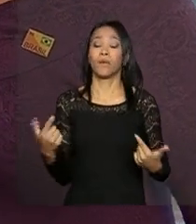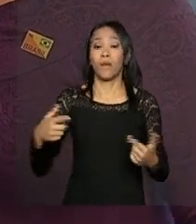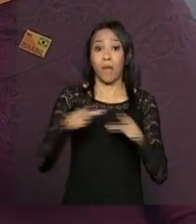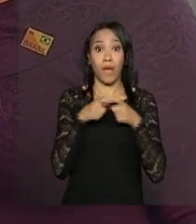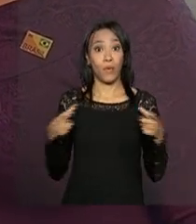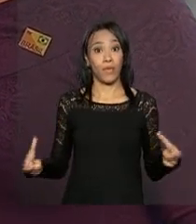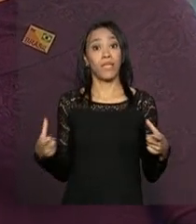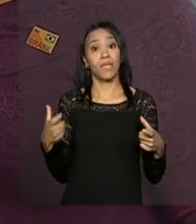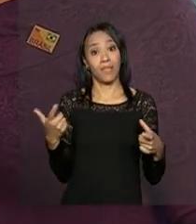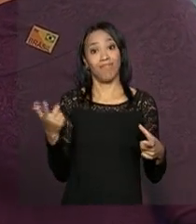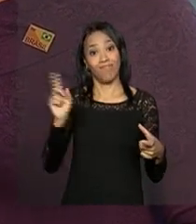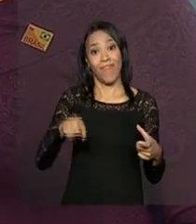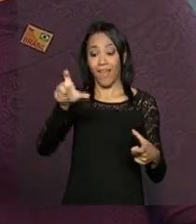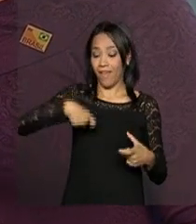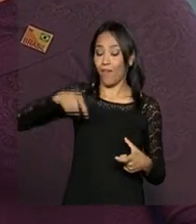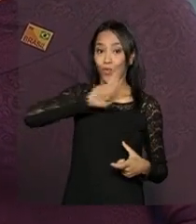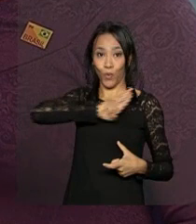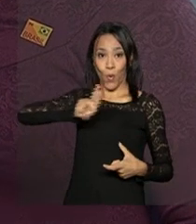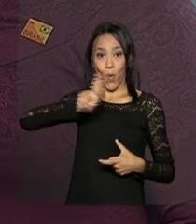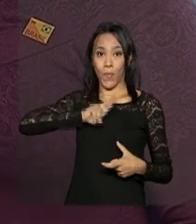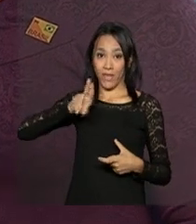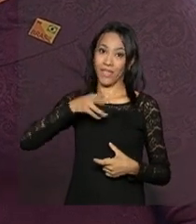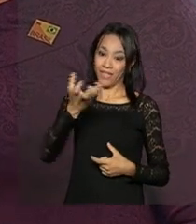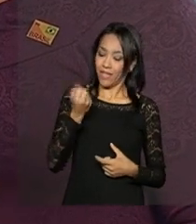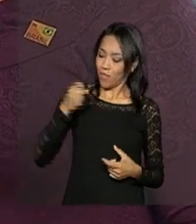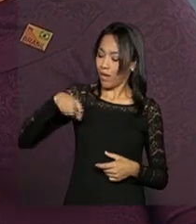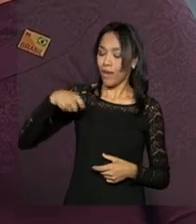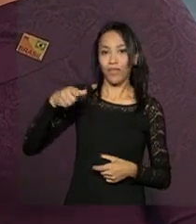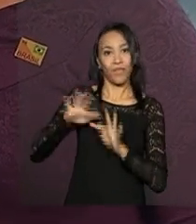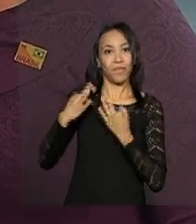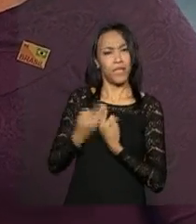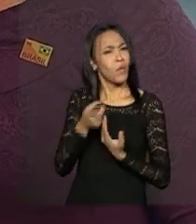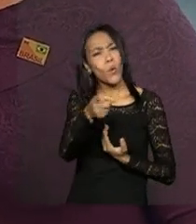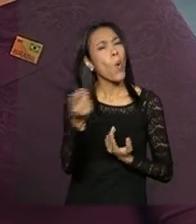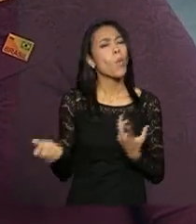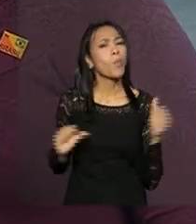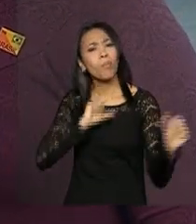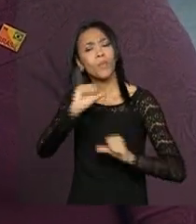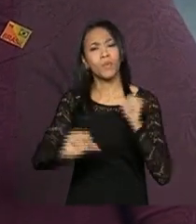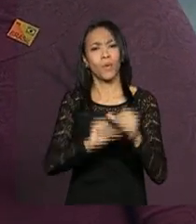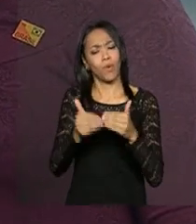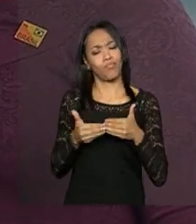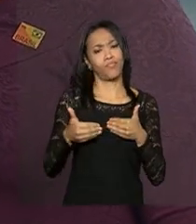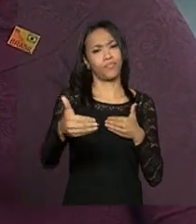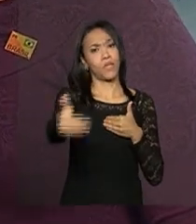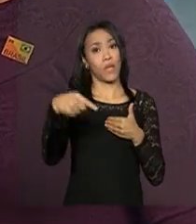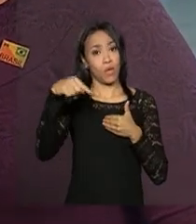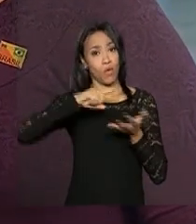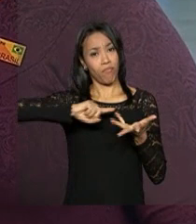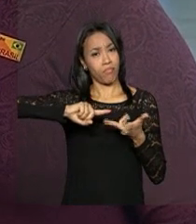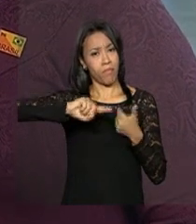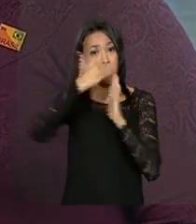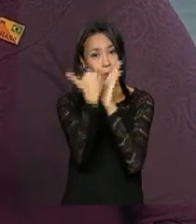da titularidade dos cartões do Bolsa Família. Que realidade a senhora tem visto mudar com esses programas,